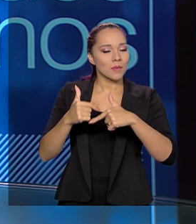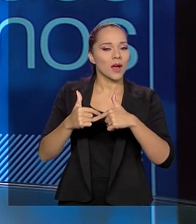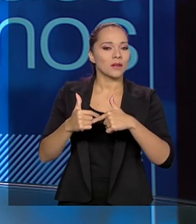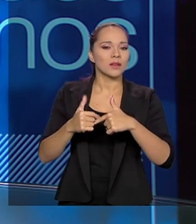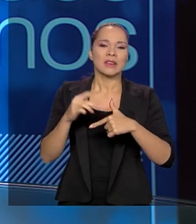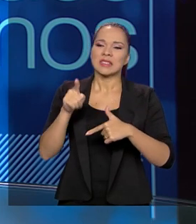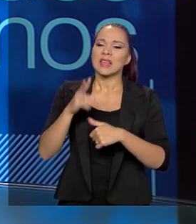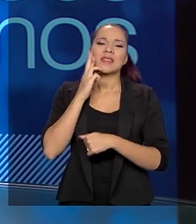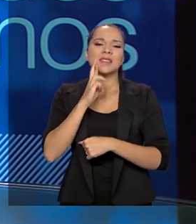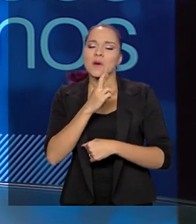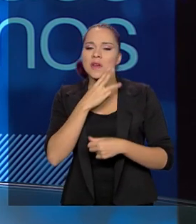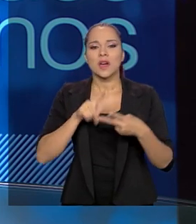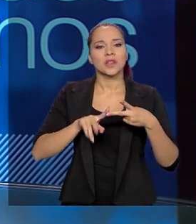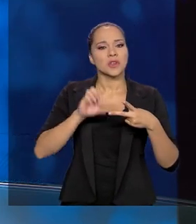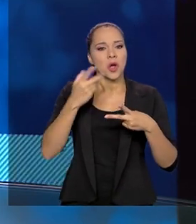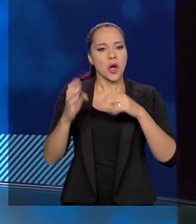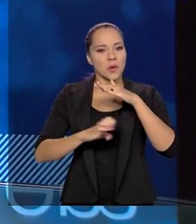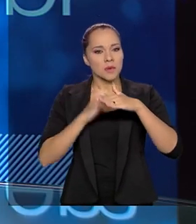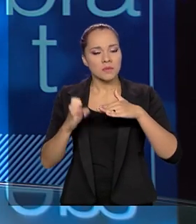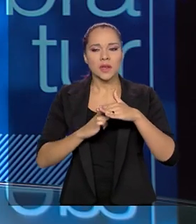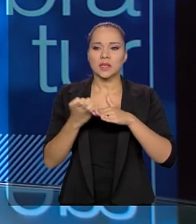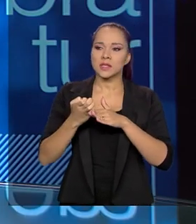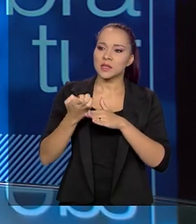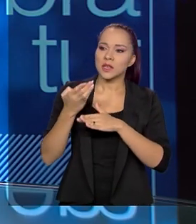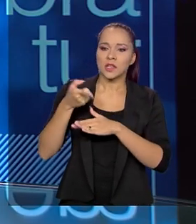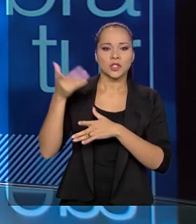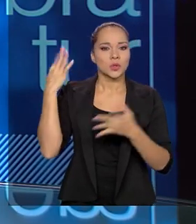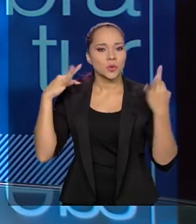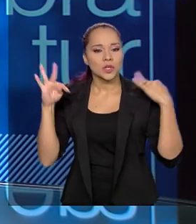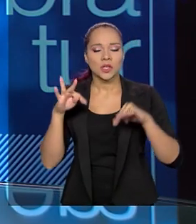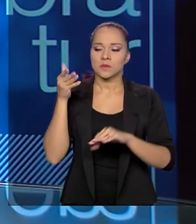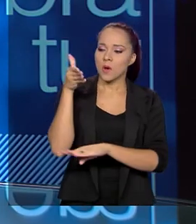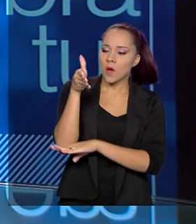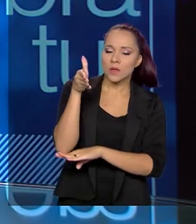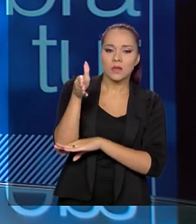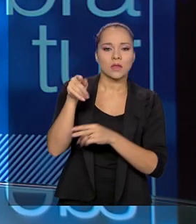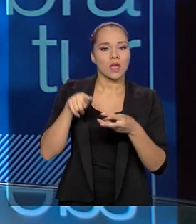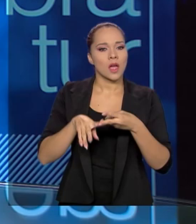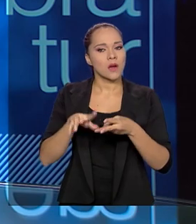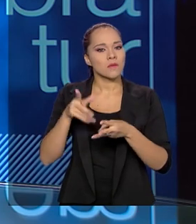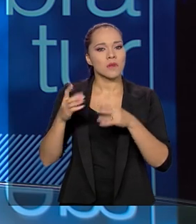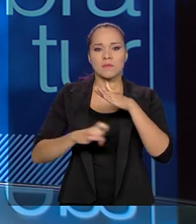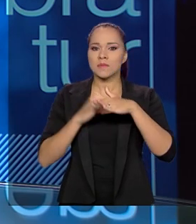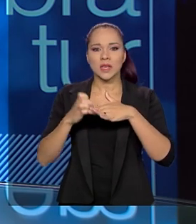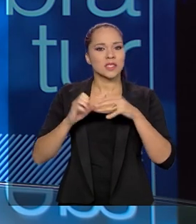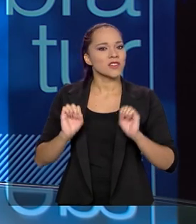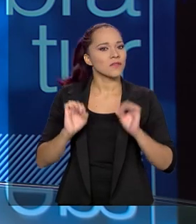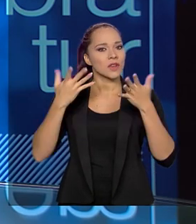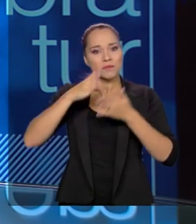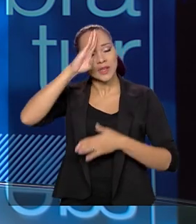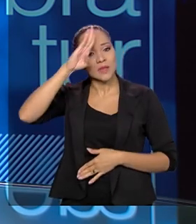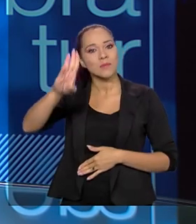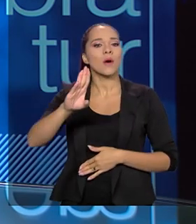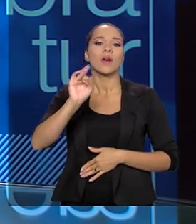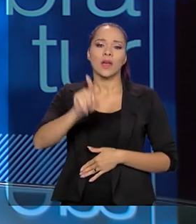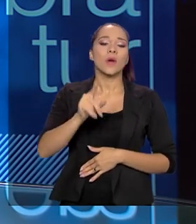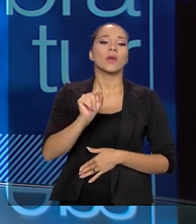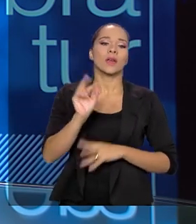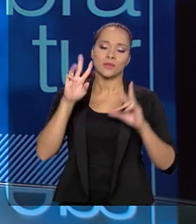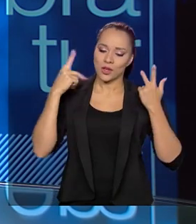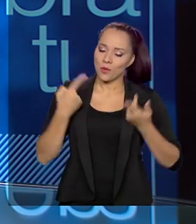quer seja um restaurante, uma empresa de guias turísticos, um hotel, uma empresa de eventos, o maior capital que ela tem é o capital humano.